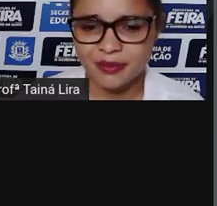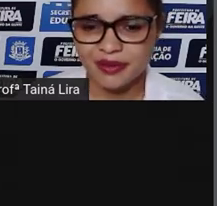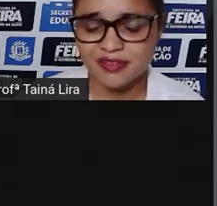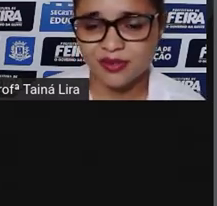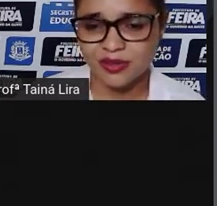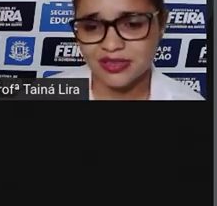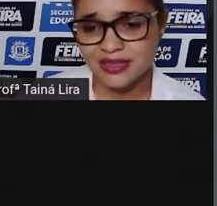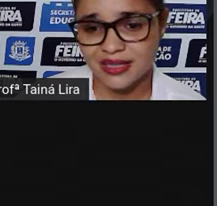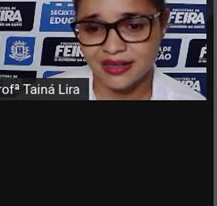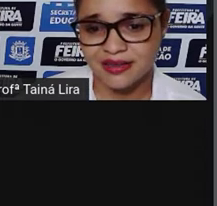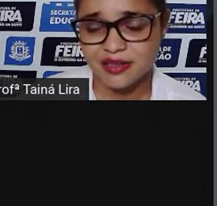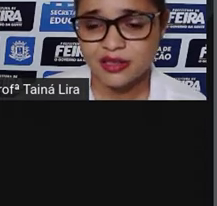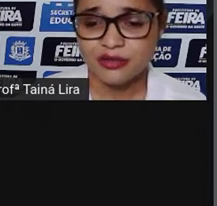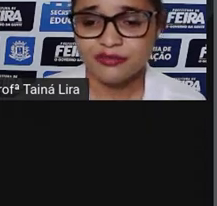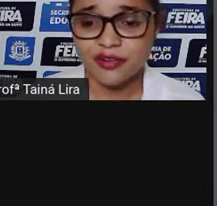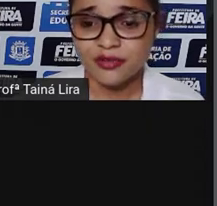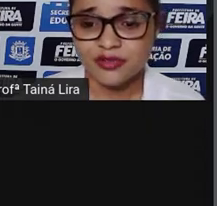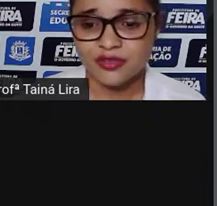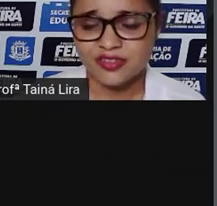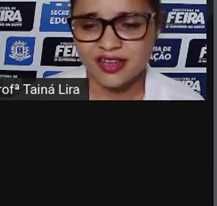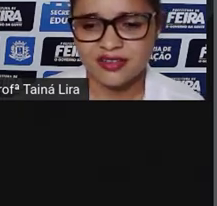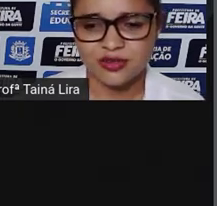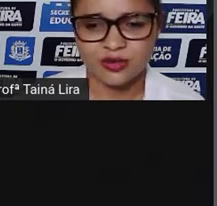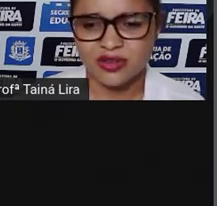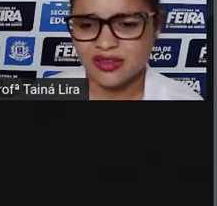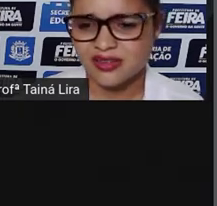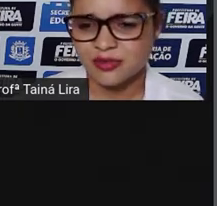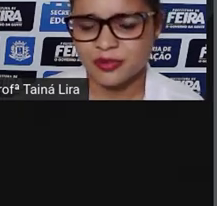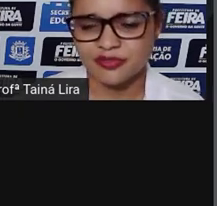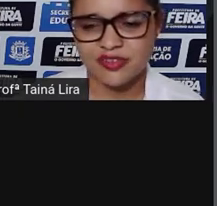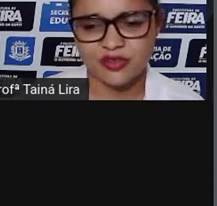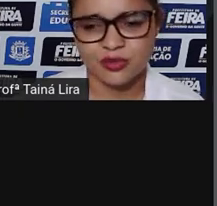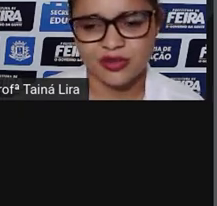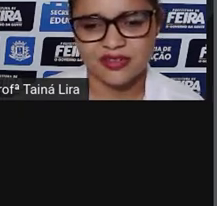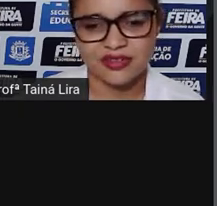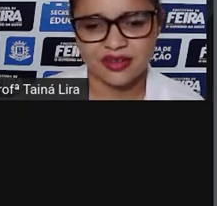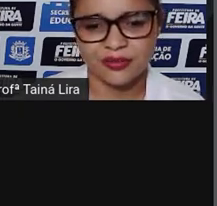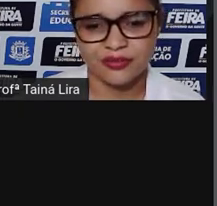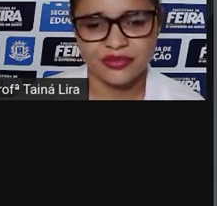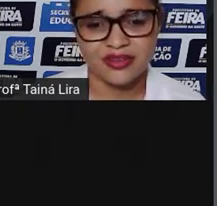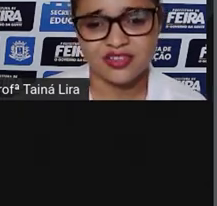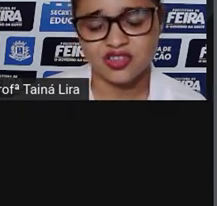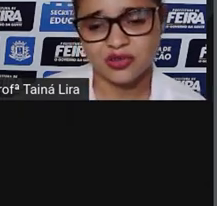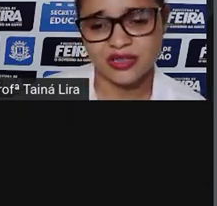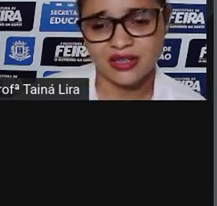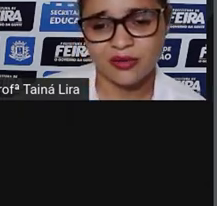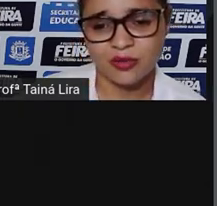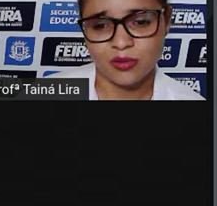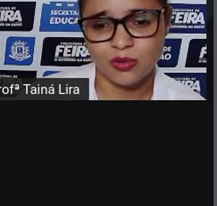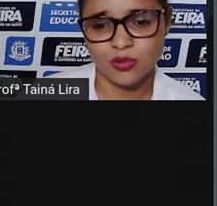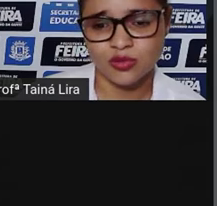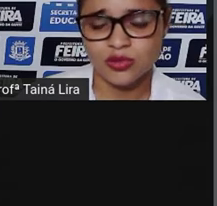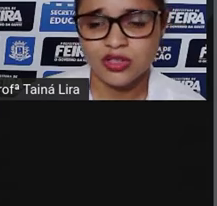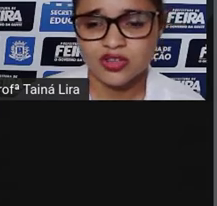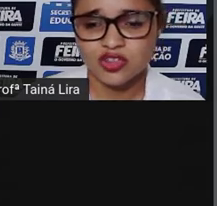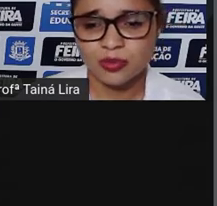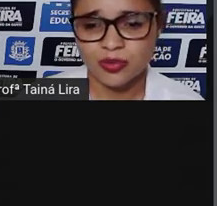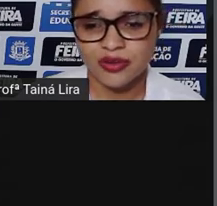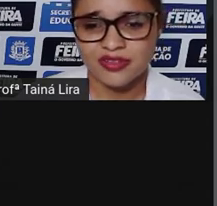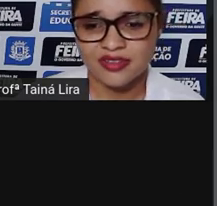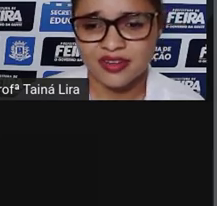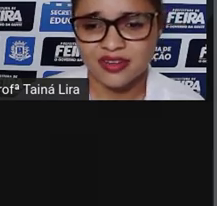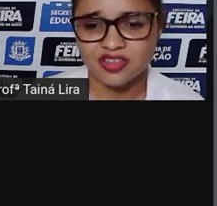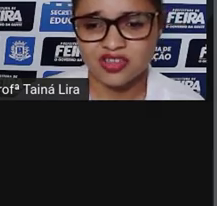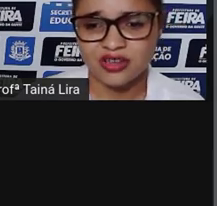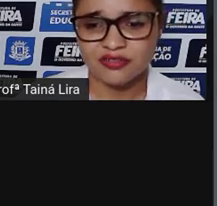apresentar para a escola inteira. Foi um sucesso. Todas as professoras, então, decidiram criar um concurso de